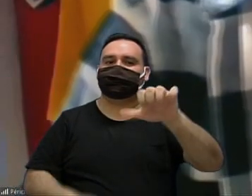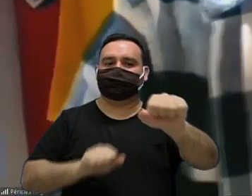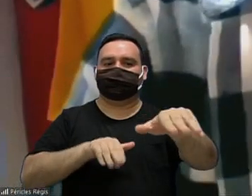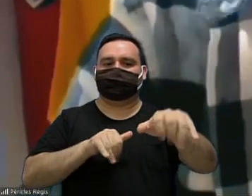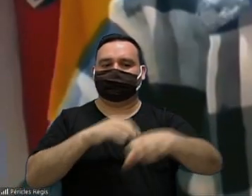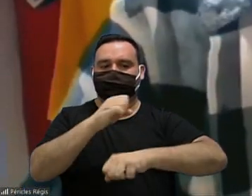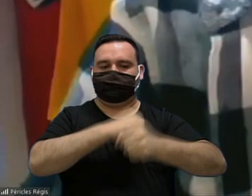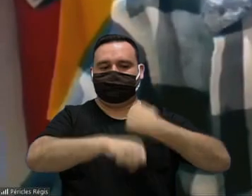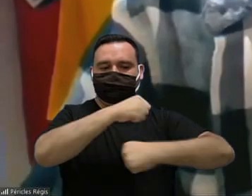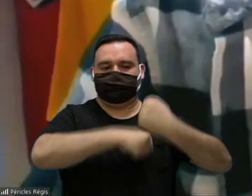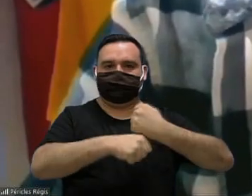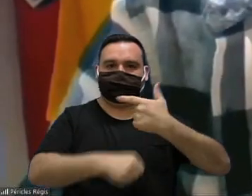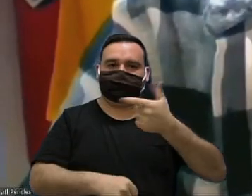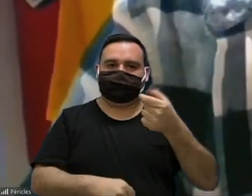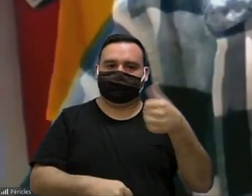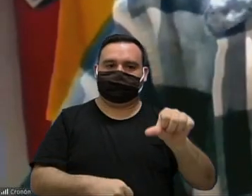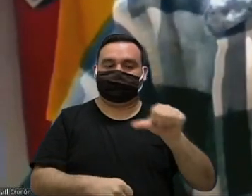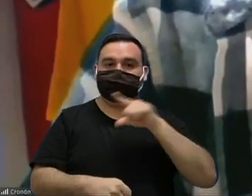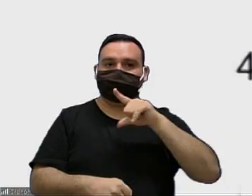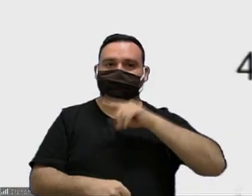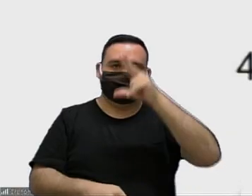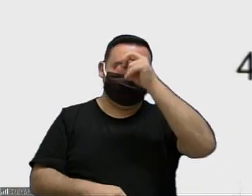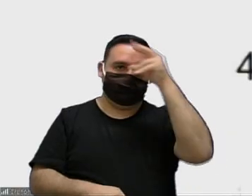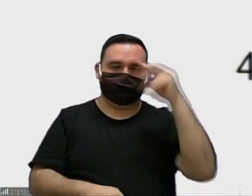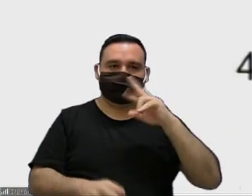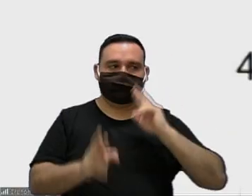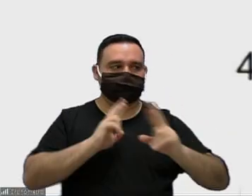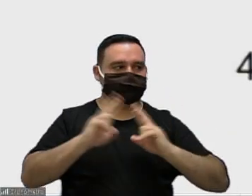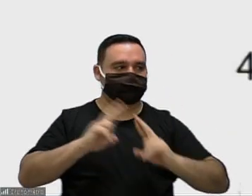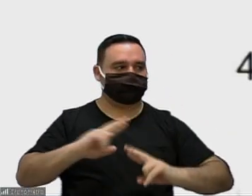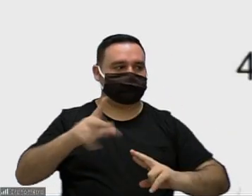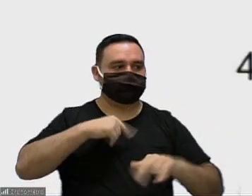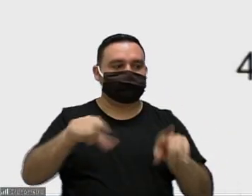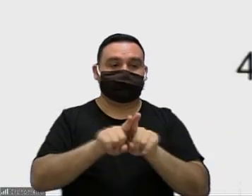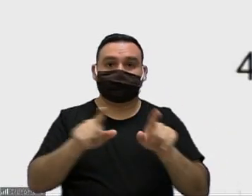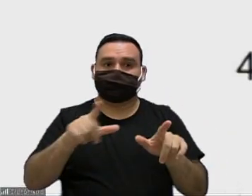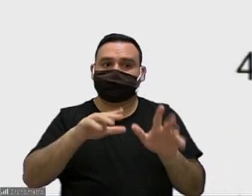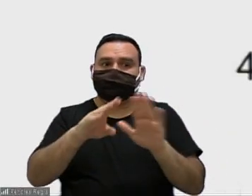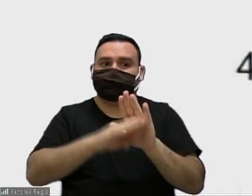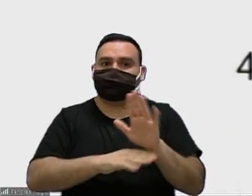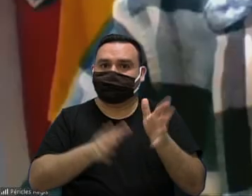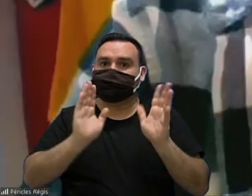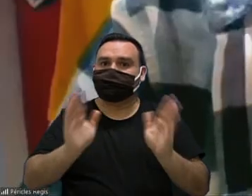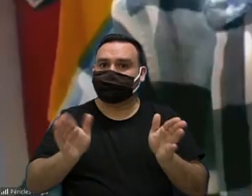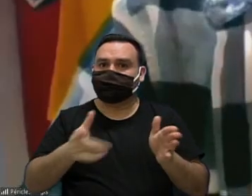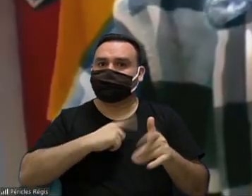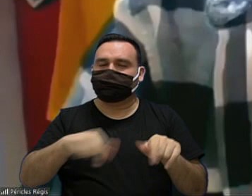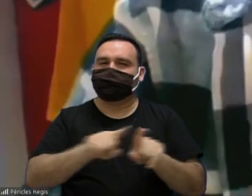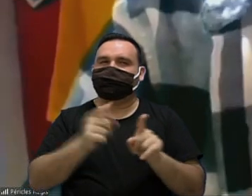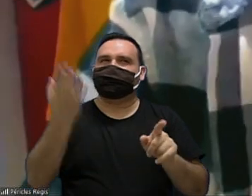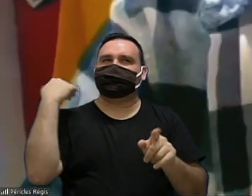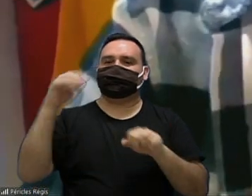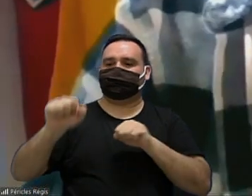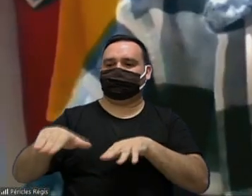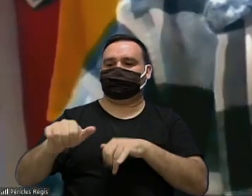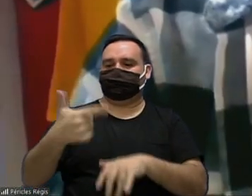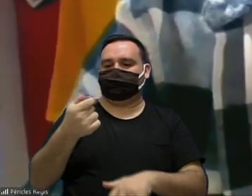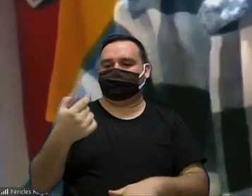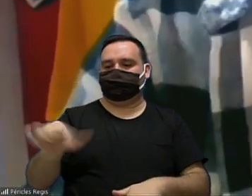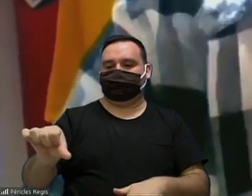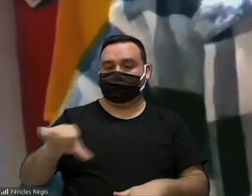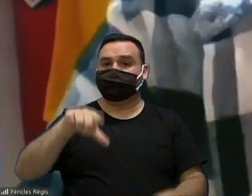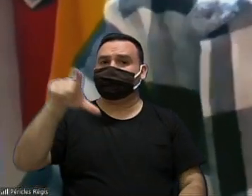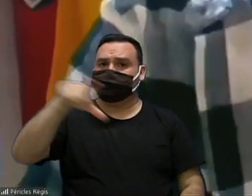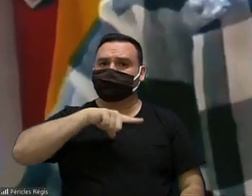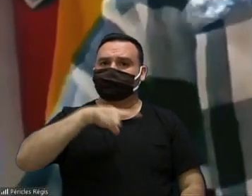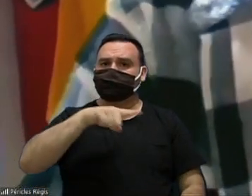2019 eu recebi uma resposta da prefeitura já existe esse programa eu fui atrás disso daí lá em setembro de 2019 que